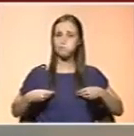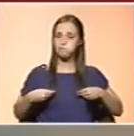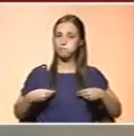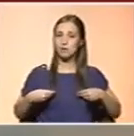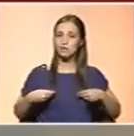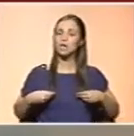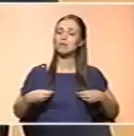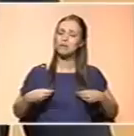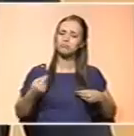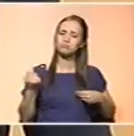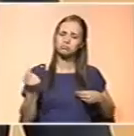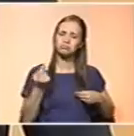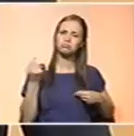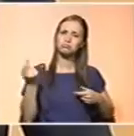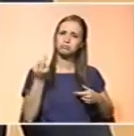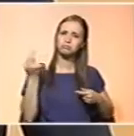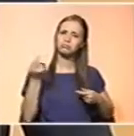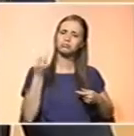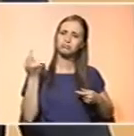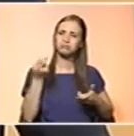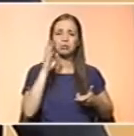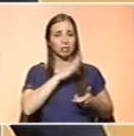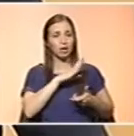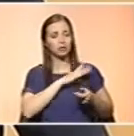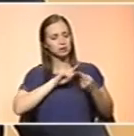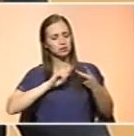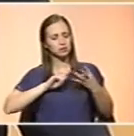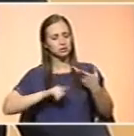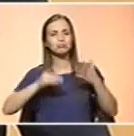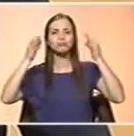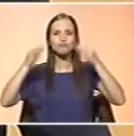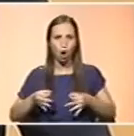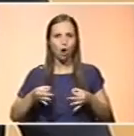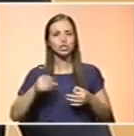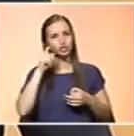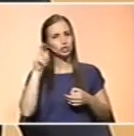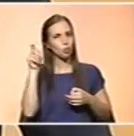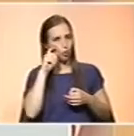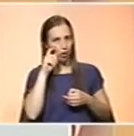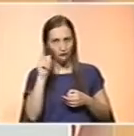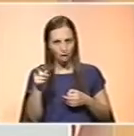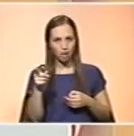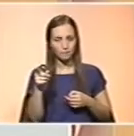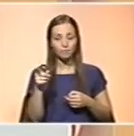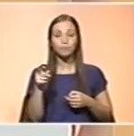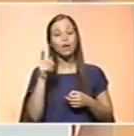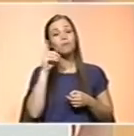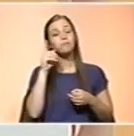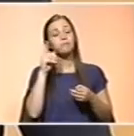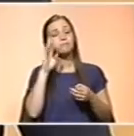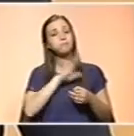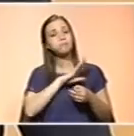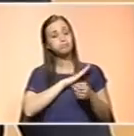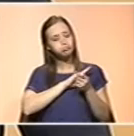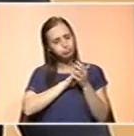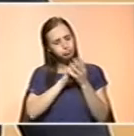algum tempo até que este arroz... Precisa de muitos testes, é? Até se perceber se é seguro na prática, é isso? Os testes para já já foram feitos, todos